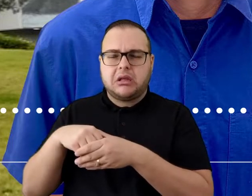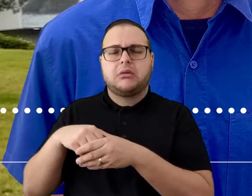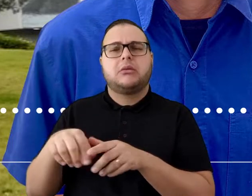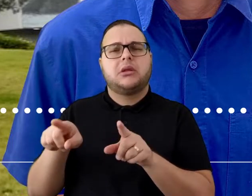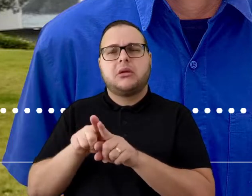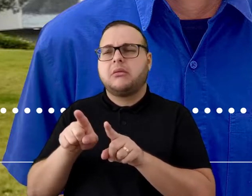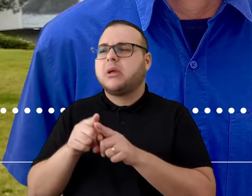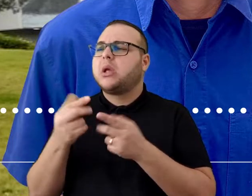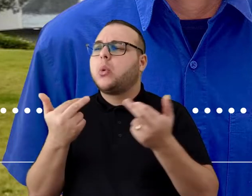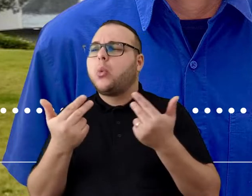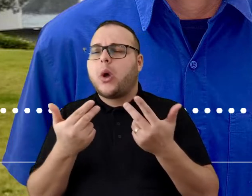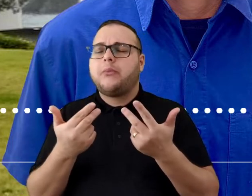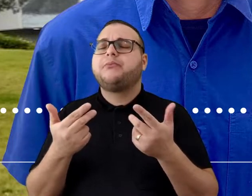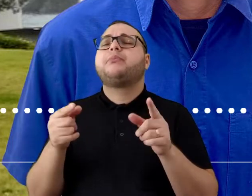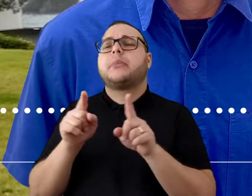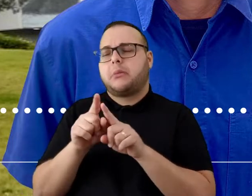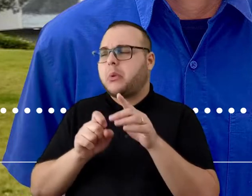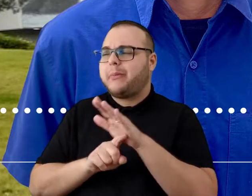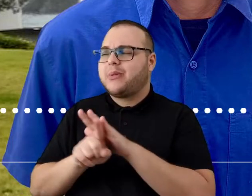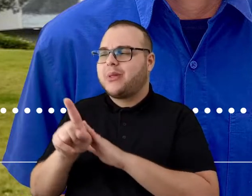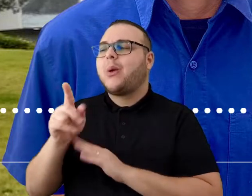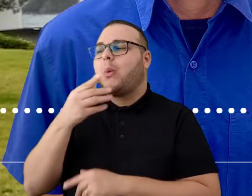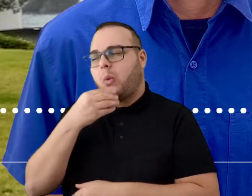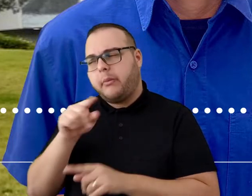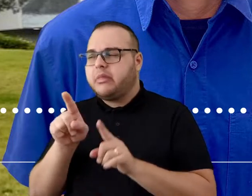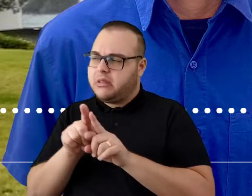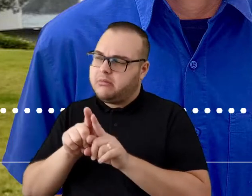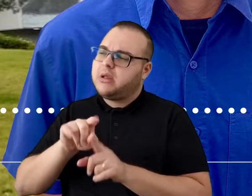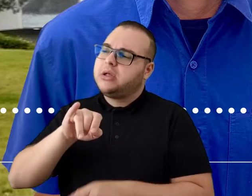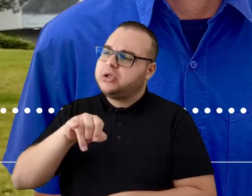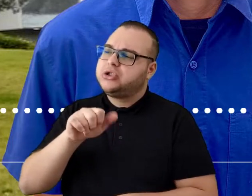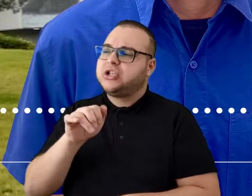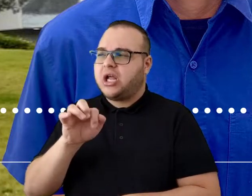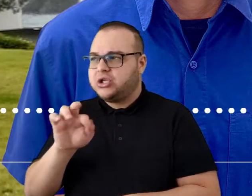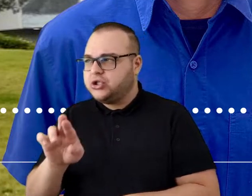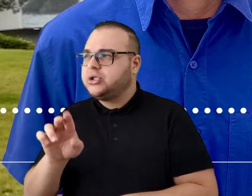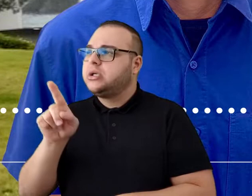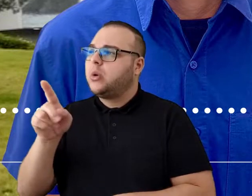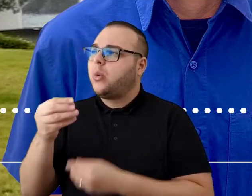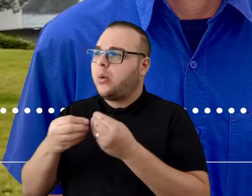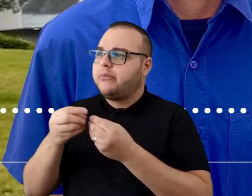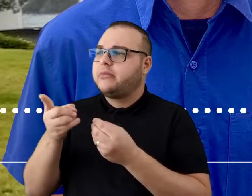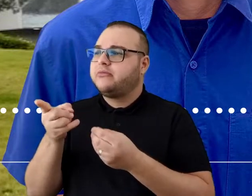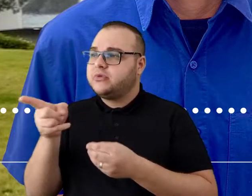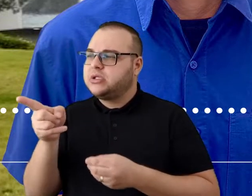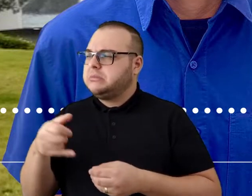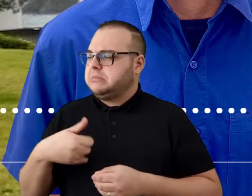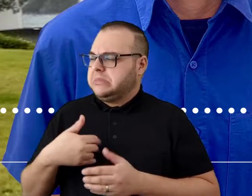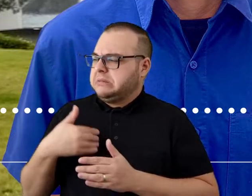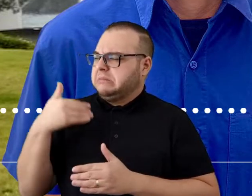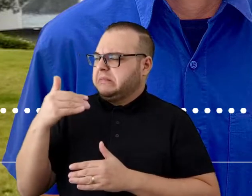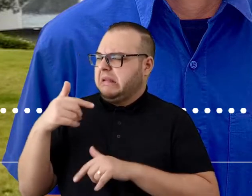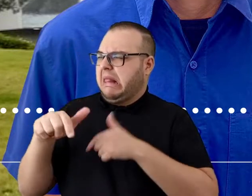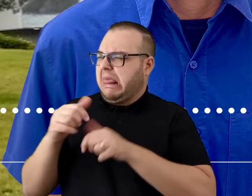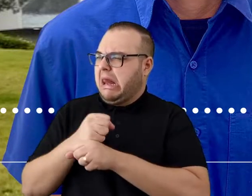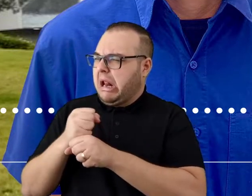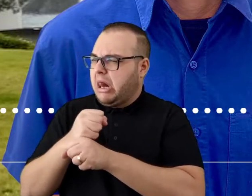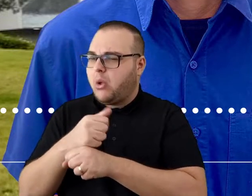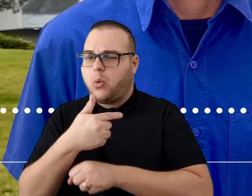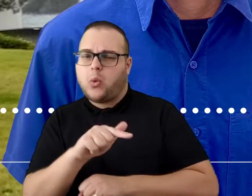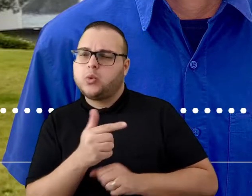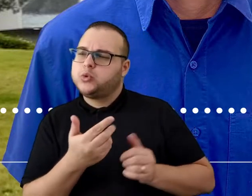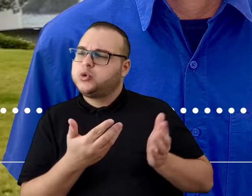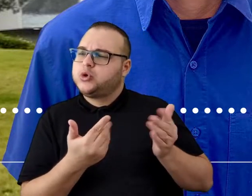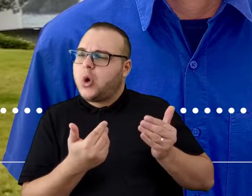a mesma coisa. O Jati, como você lida, por exemplo, com profissionais jovens que têm experiências muito recentes no ambiente